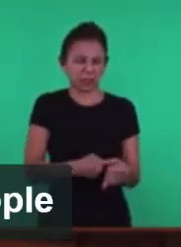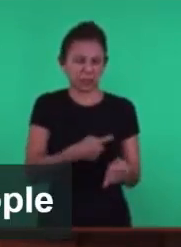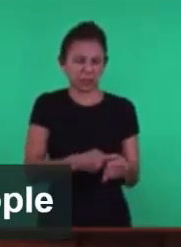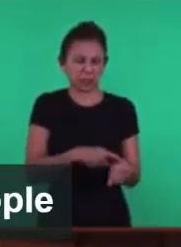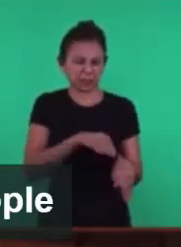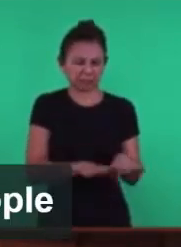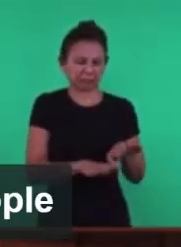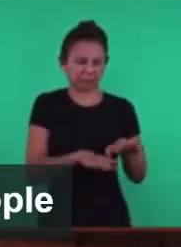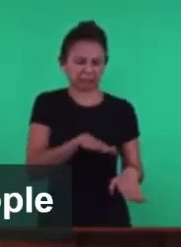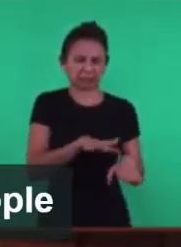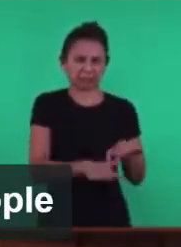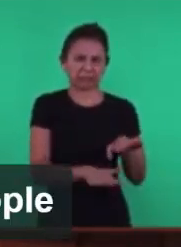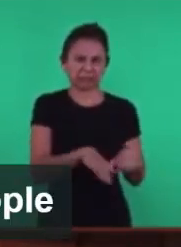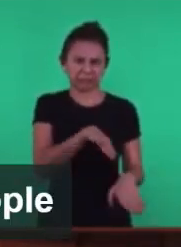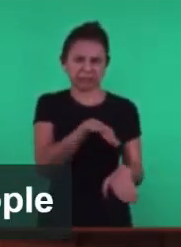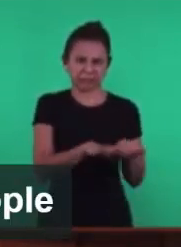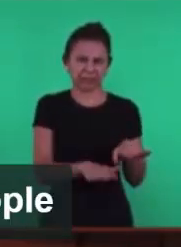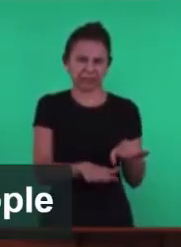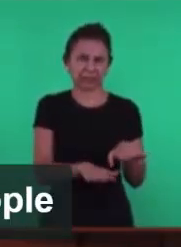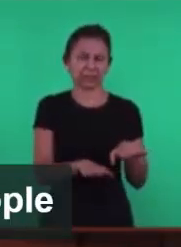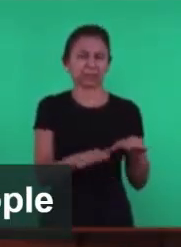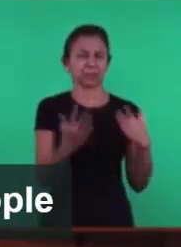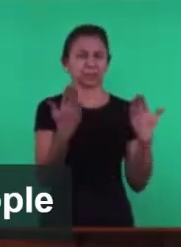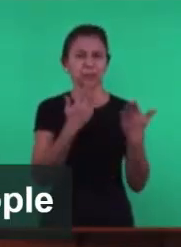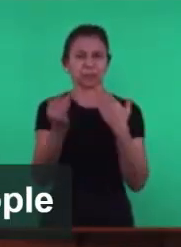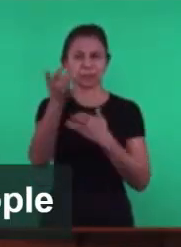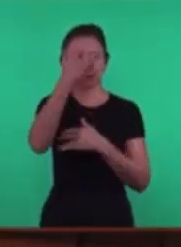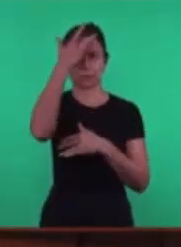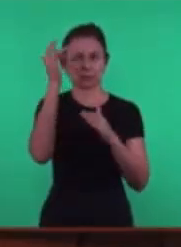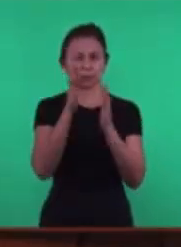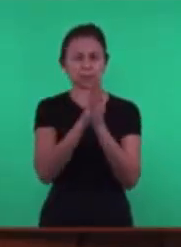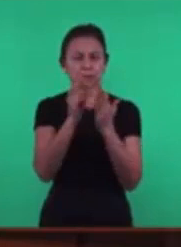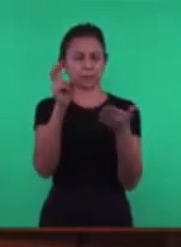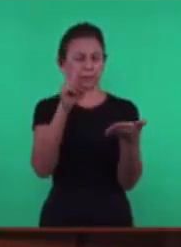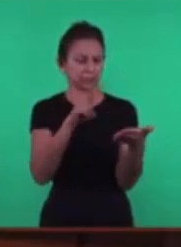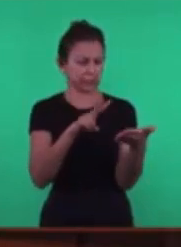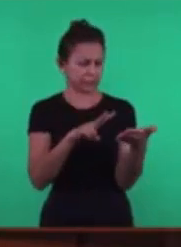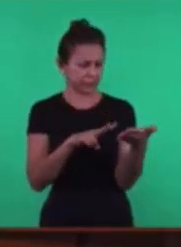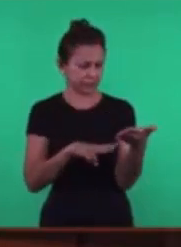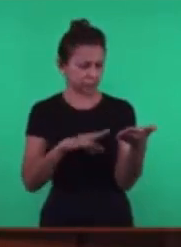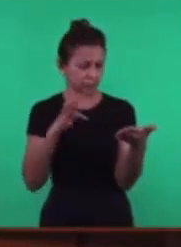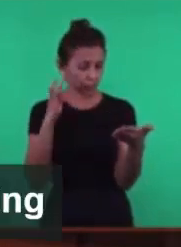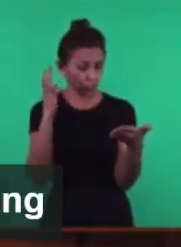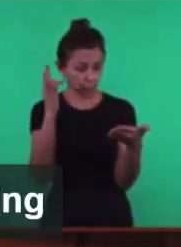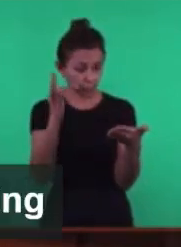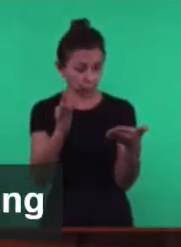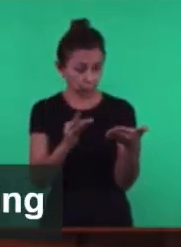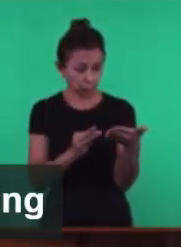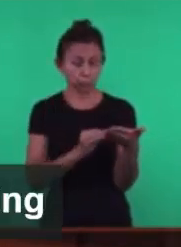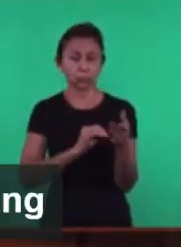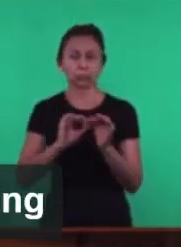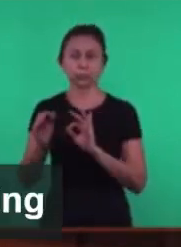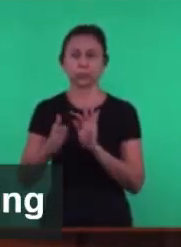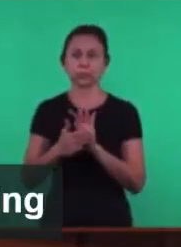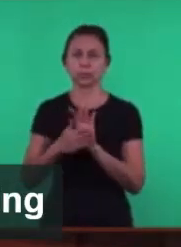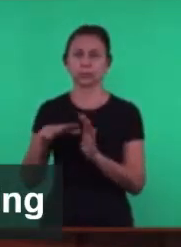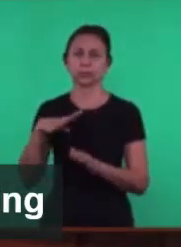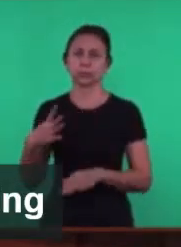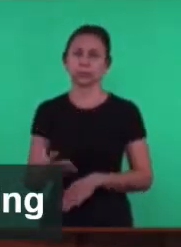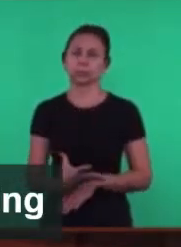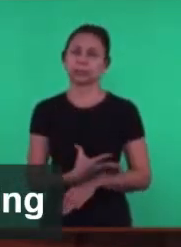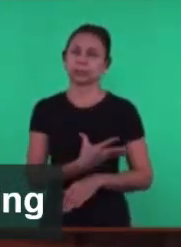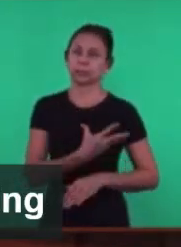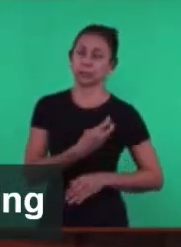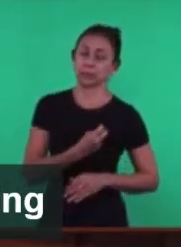vidas Que já Leram a bíblia Vidas que conhecem Tudo a respeito Do caminho Eles estão sentados A beira do caminho